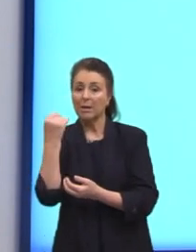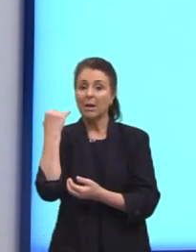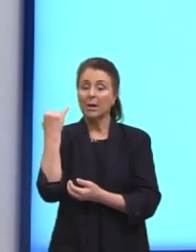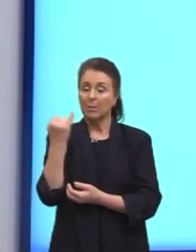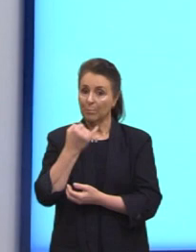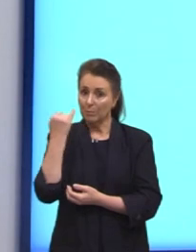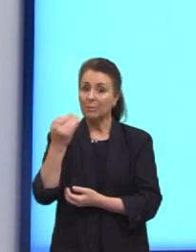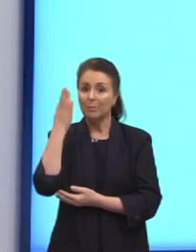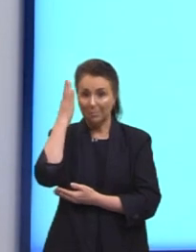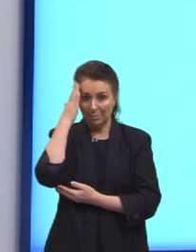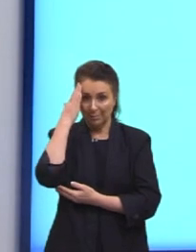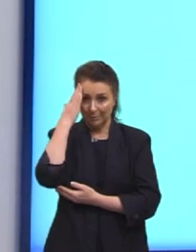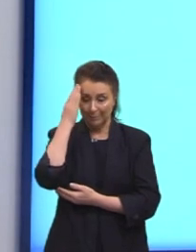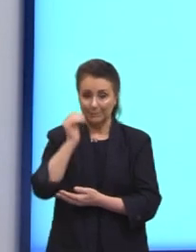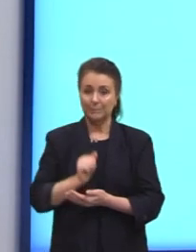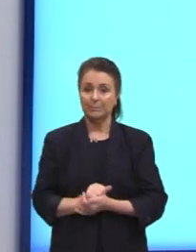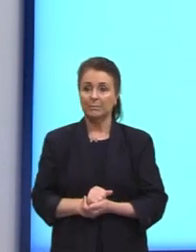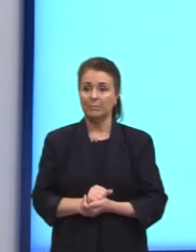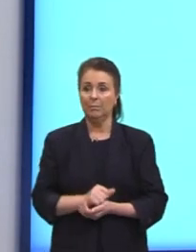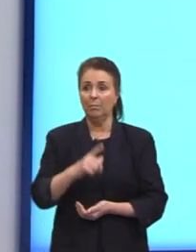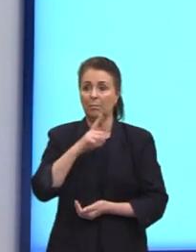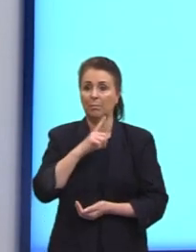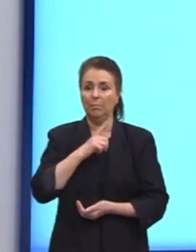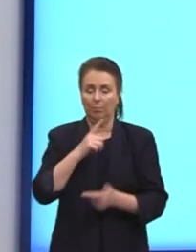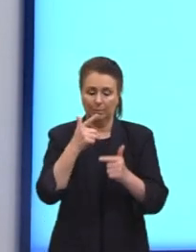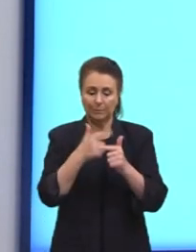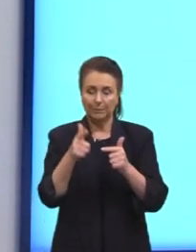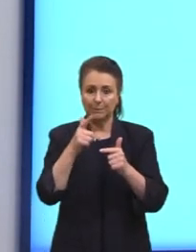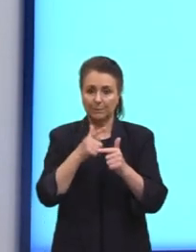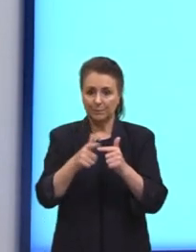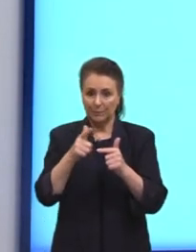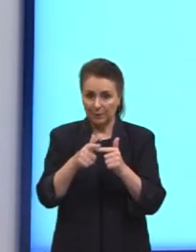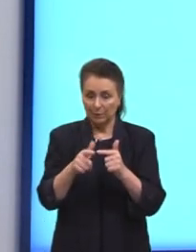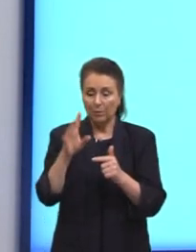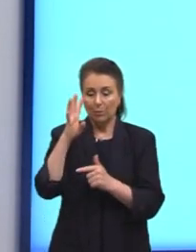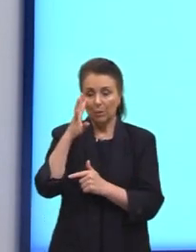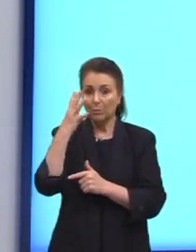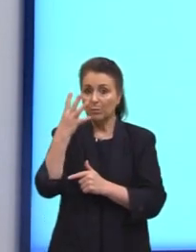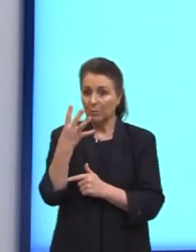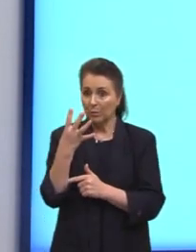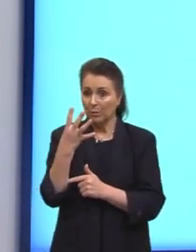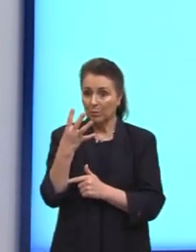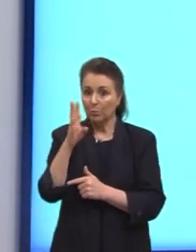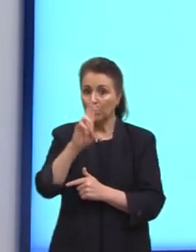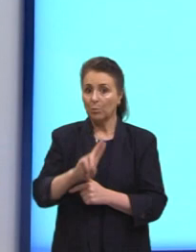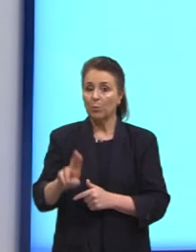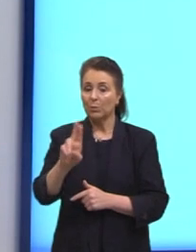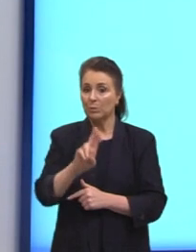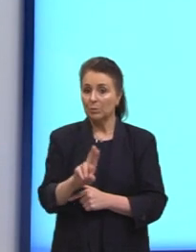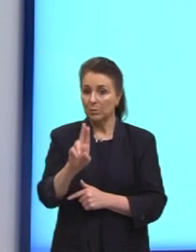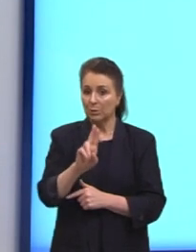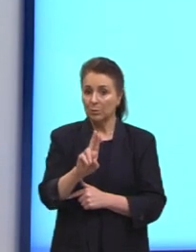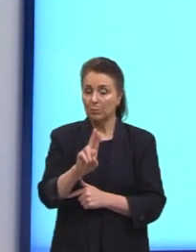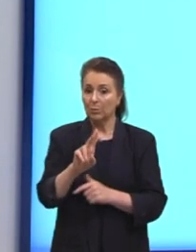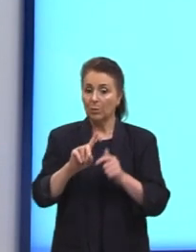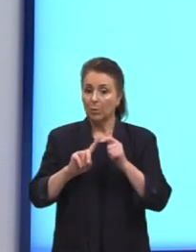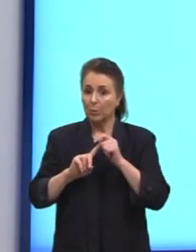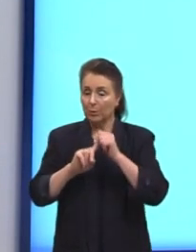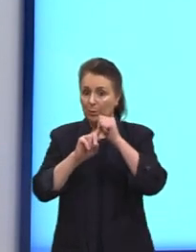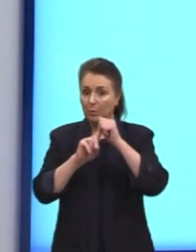possíveis. Existem problemas que são resolvidos pela aplicação do princípio